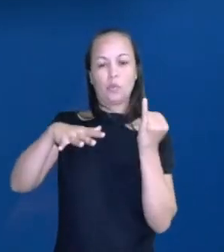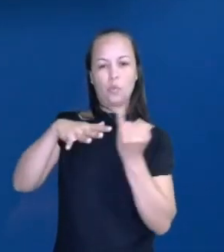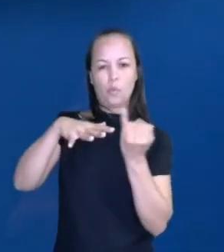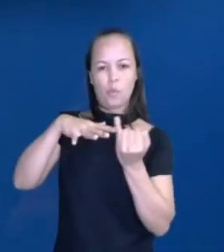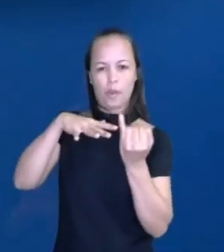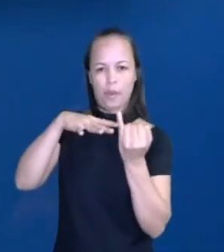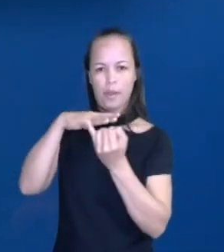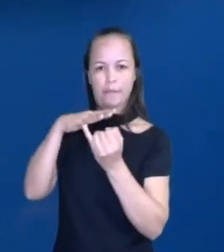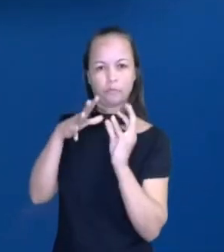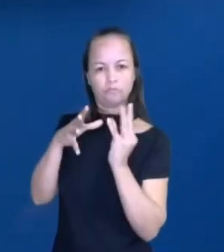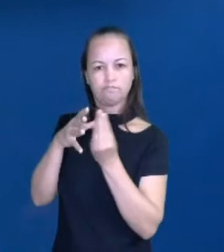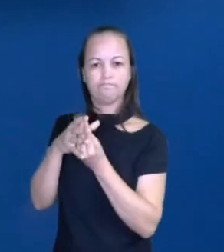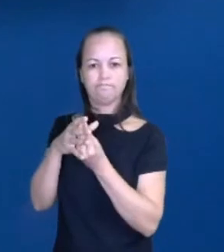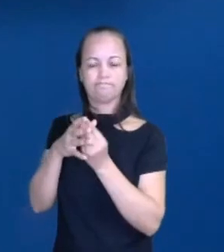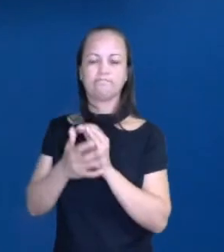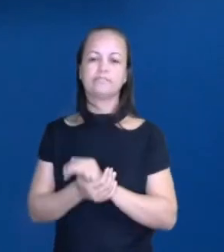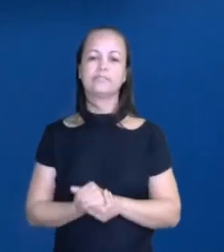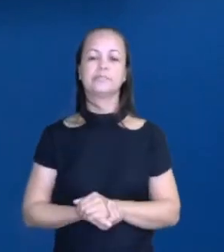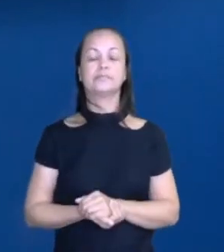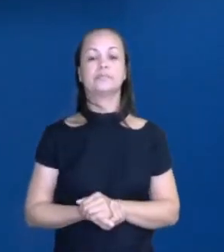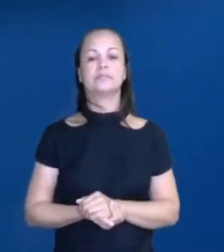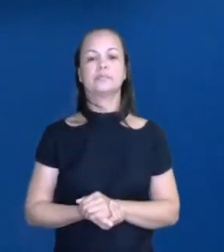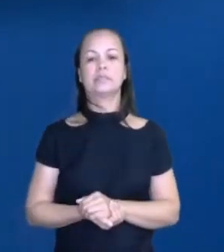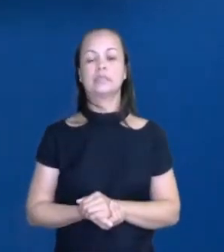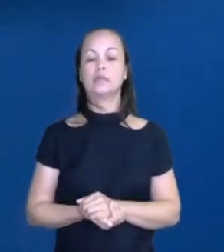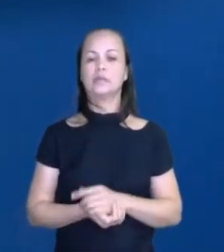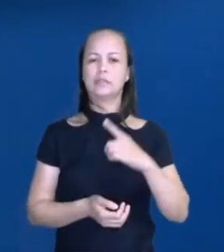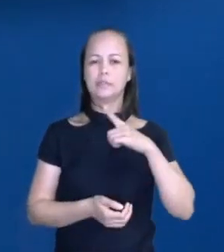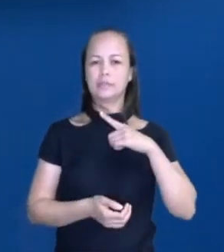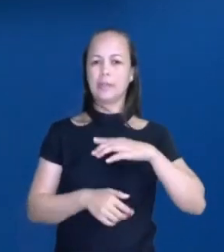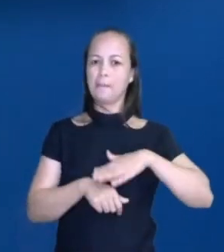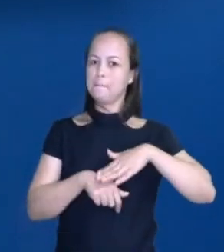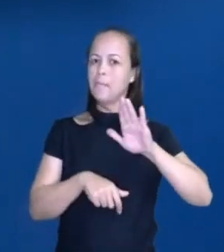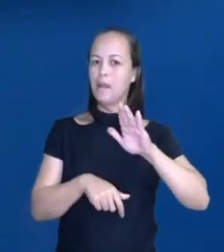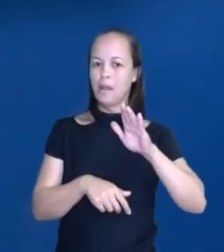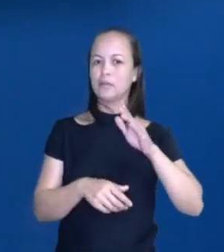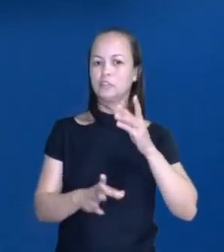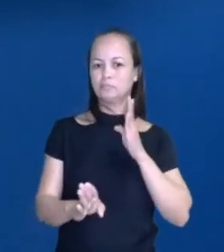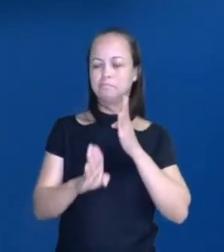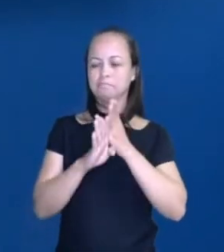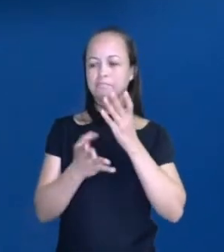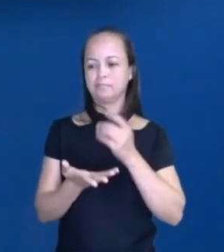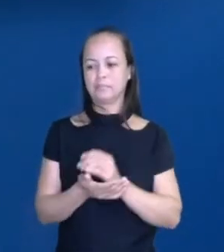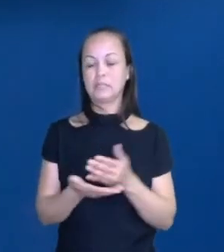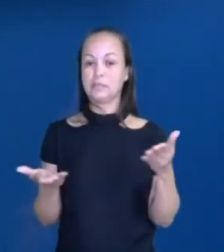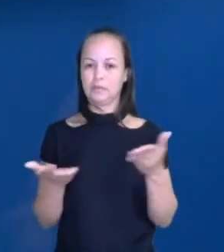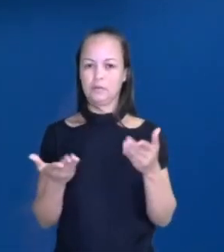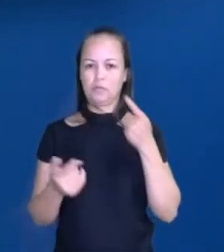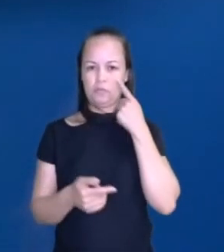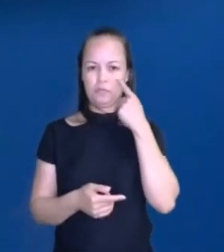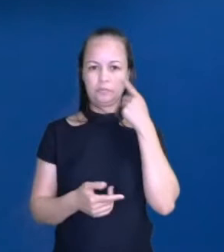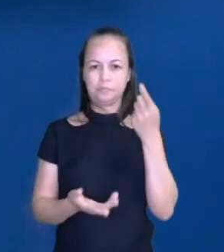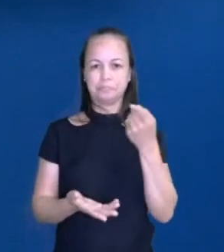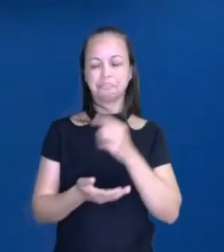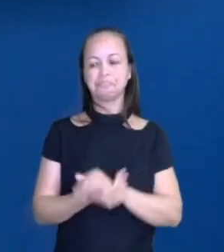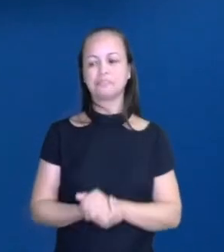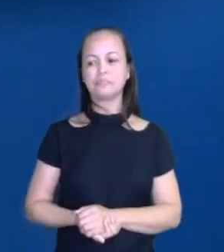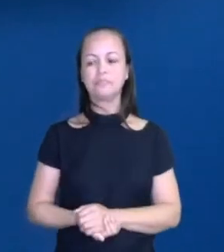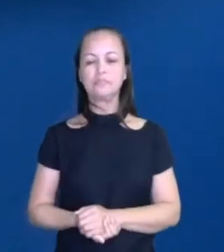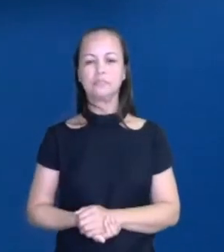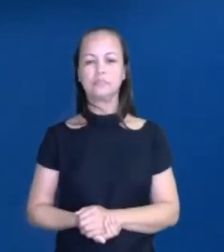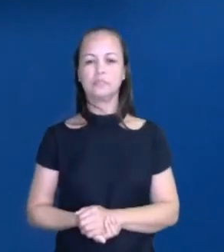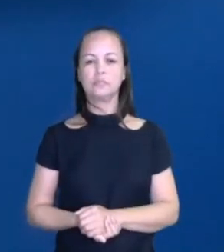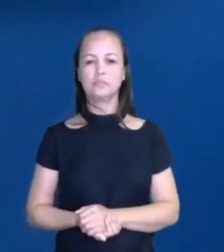interessante! Agora, temos mais para descobrir. Vamos descobrir qual é o próximo agora? Então,